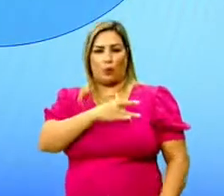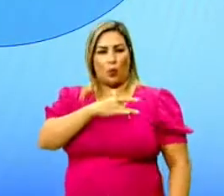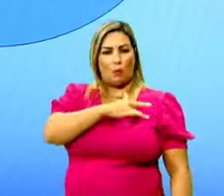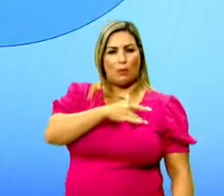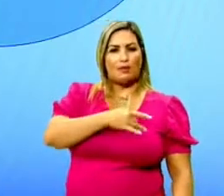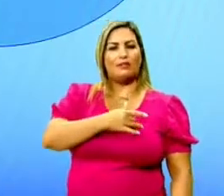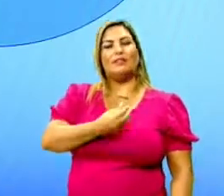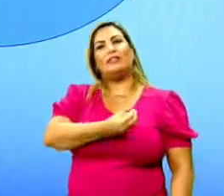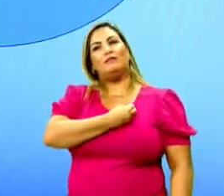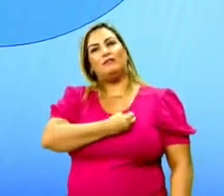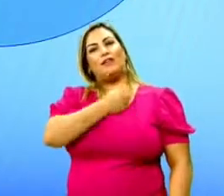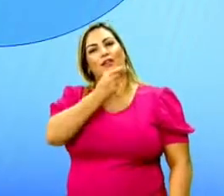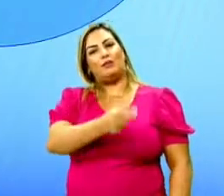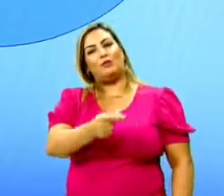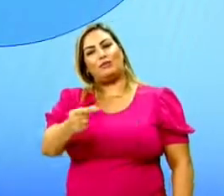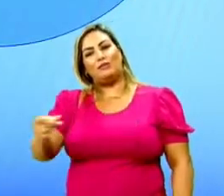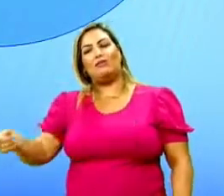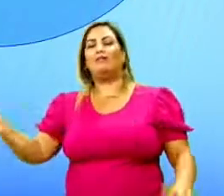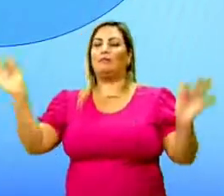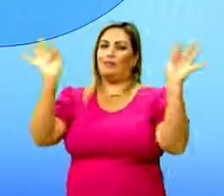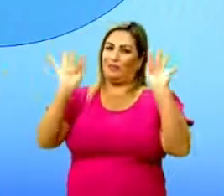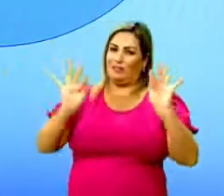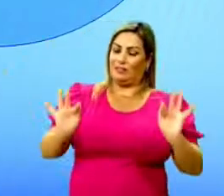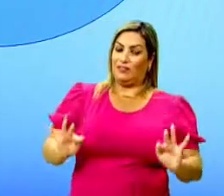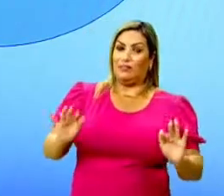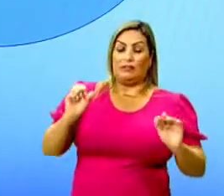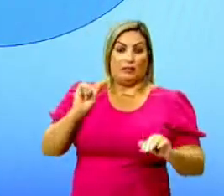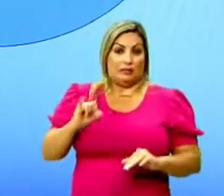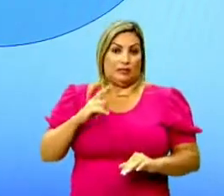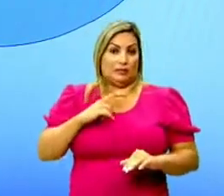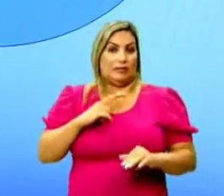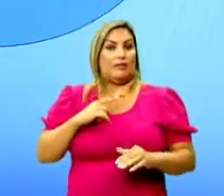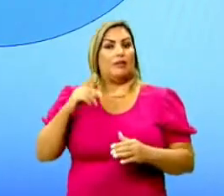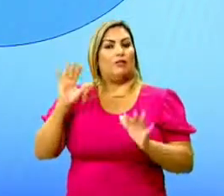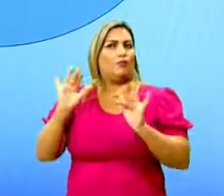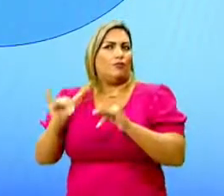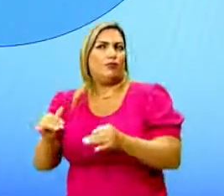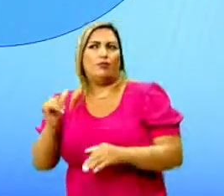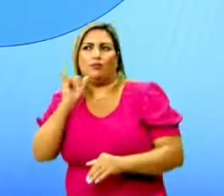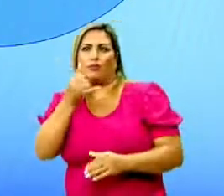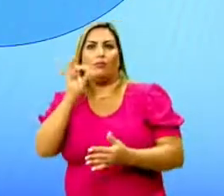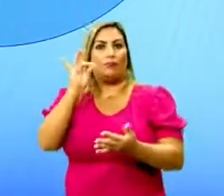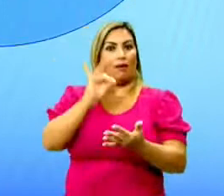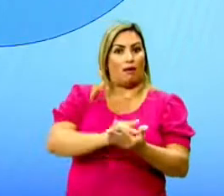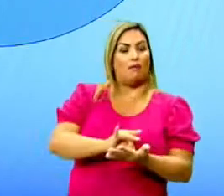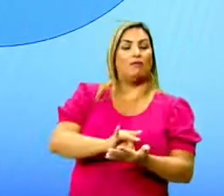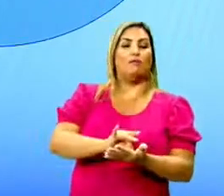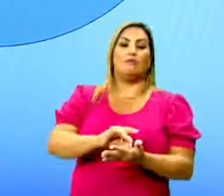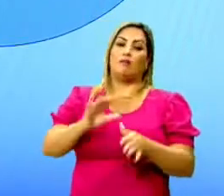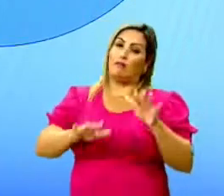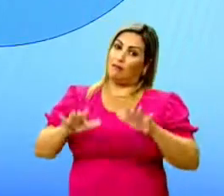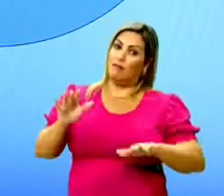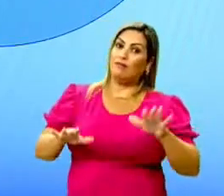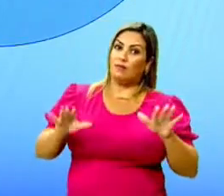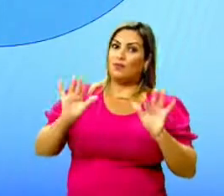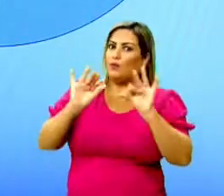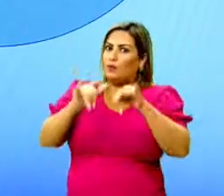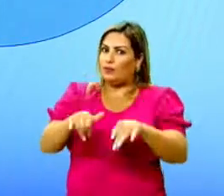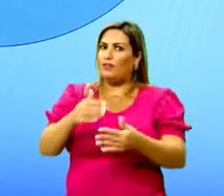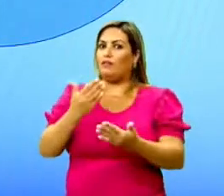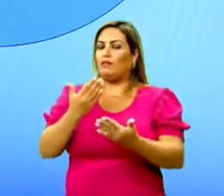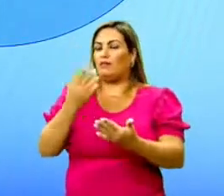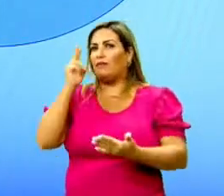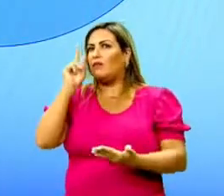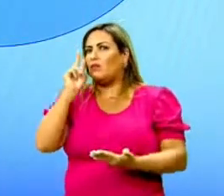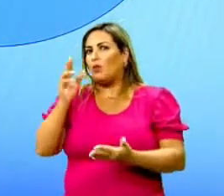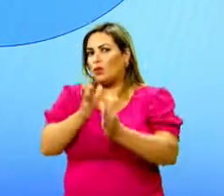viveram felizes para sempre. Se é um desfecho de um conto realista, às vezes, né? O final da